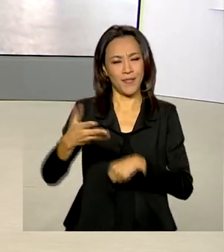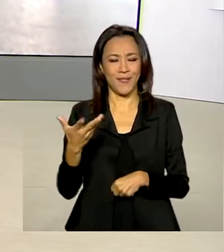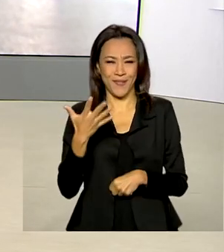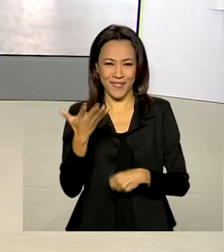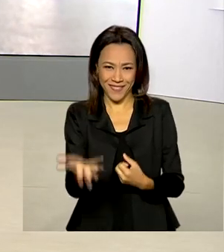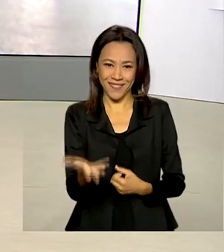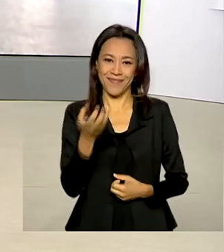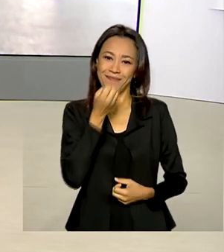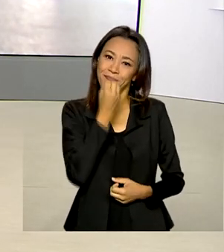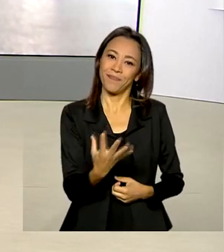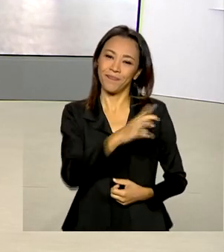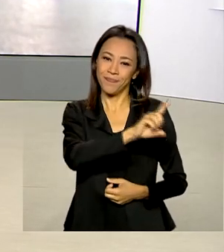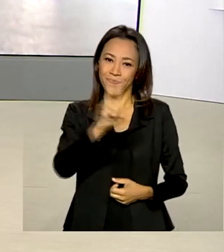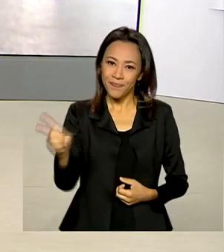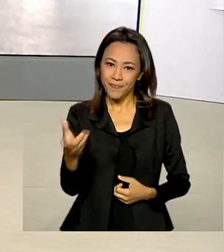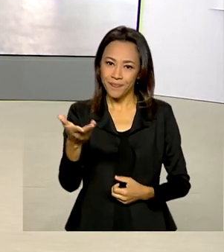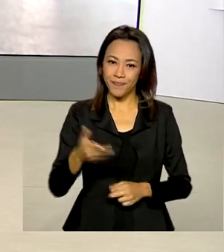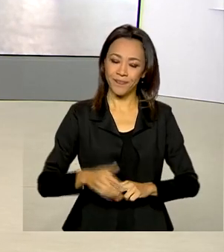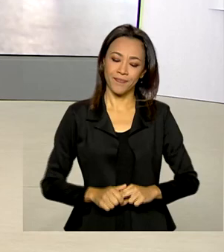para a gente. Bom dia, Márcia!